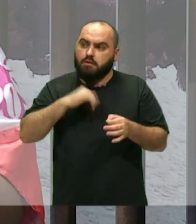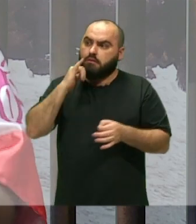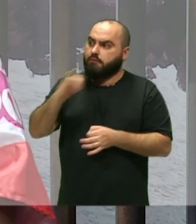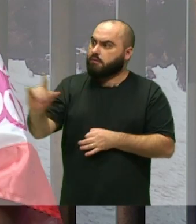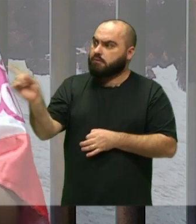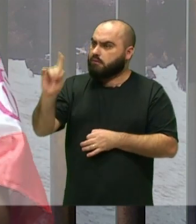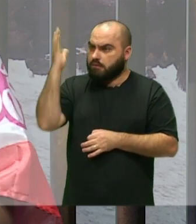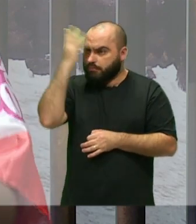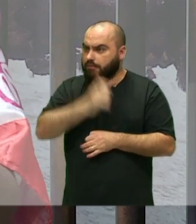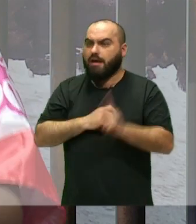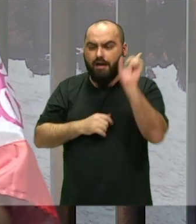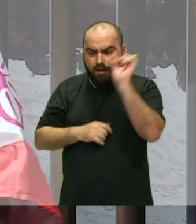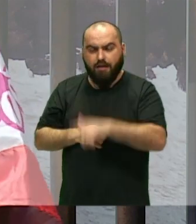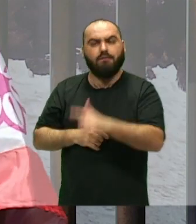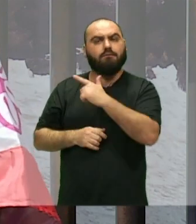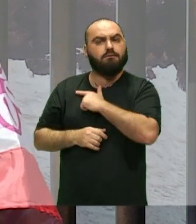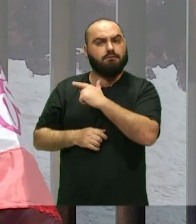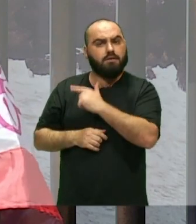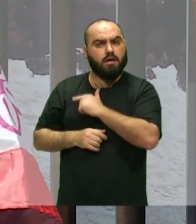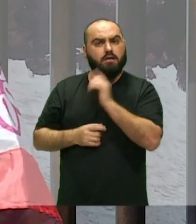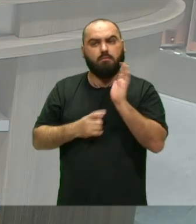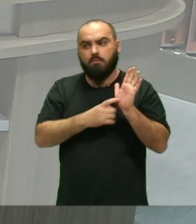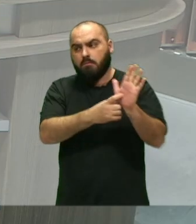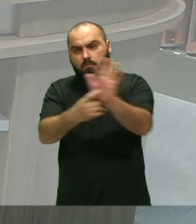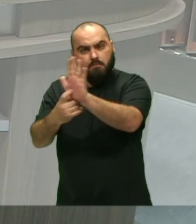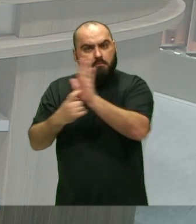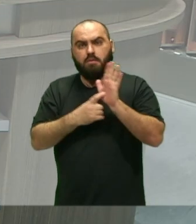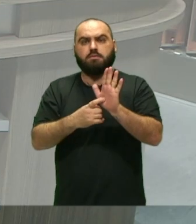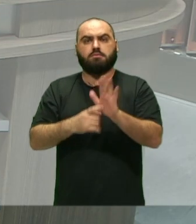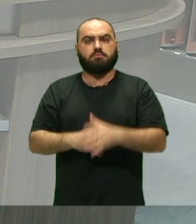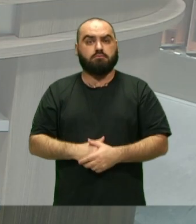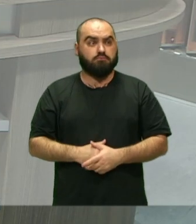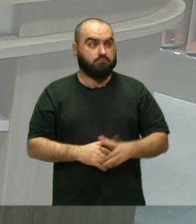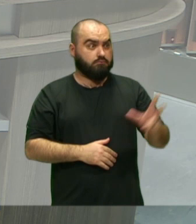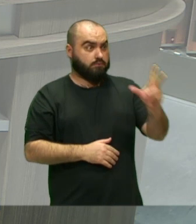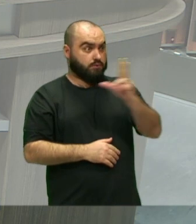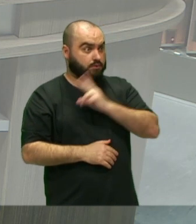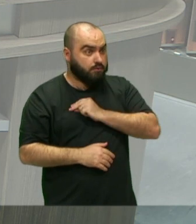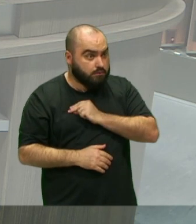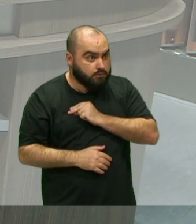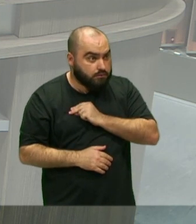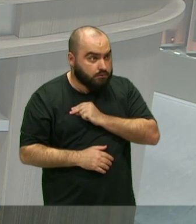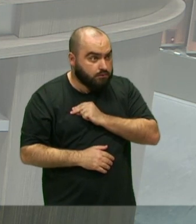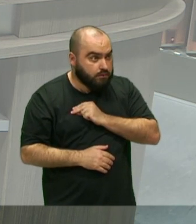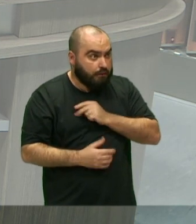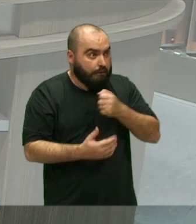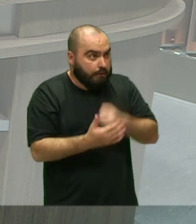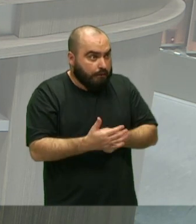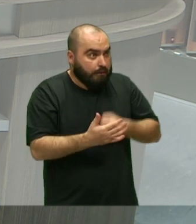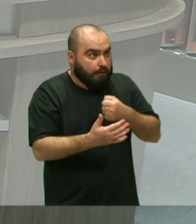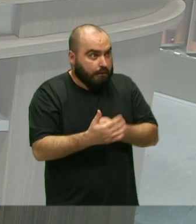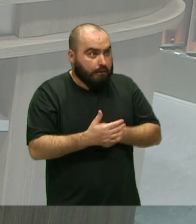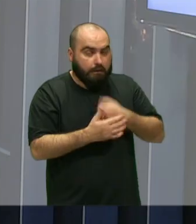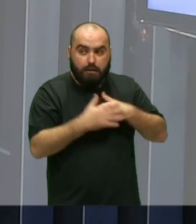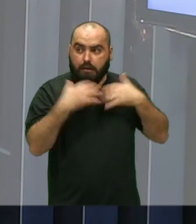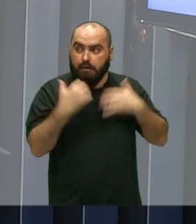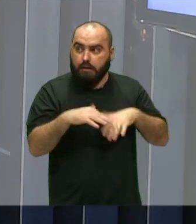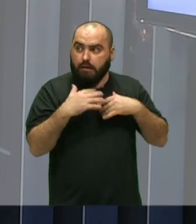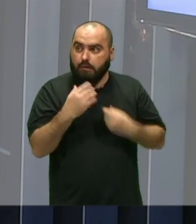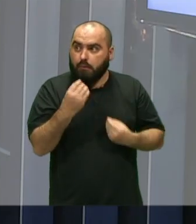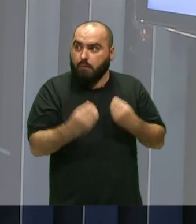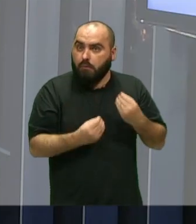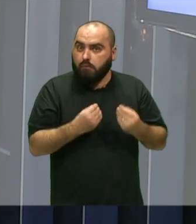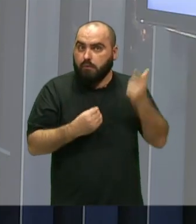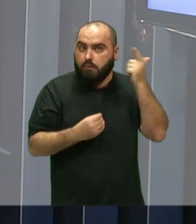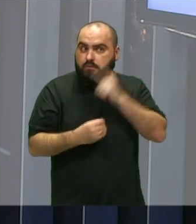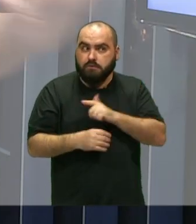pautas constantes diárias dentro do encantinho nossa senhora você tem tantas lutas que eu fico imaginando assim quando essa